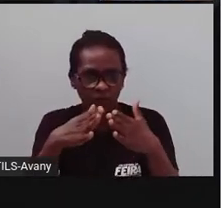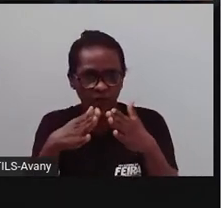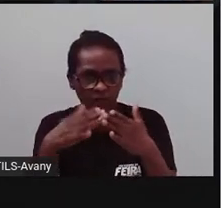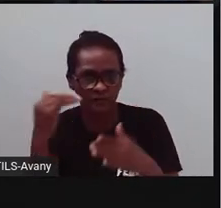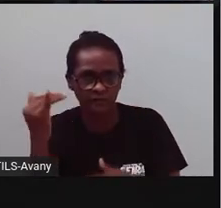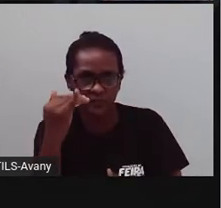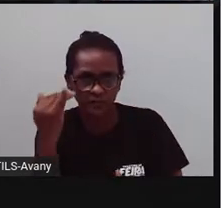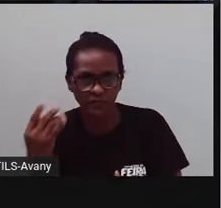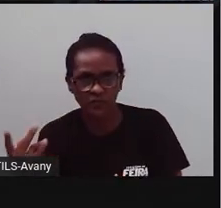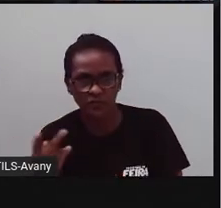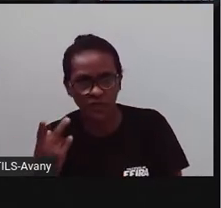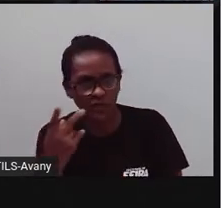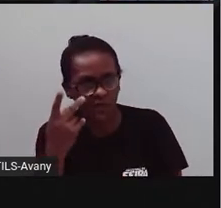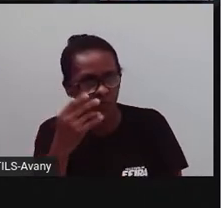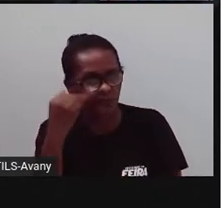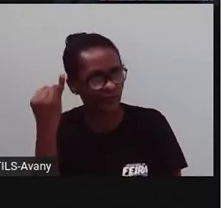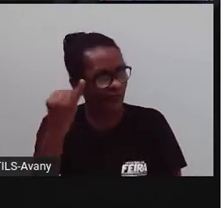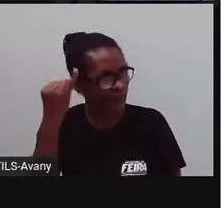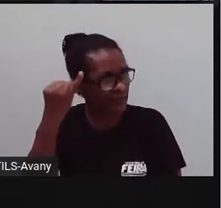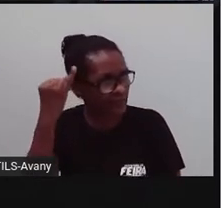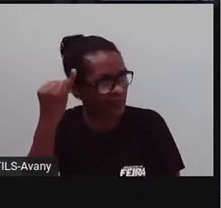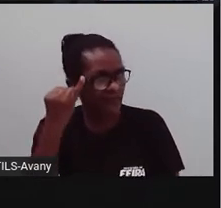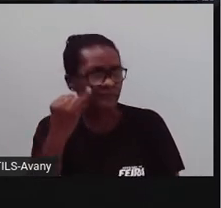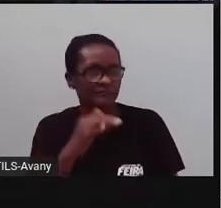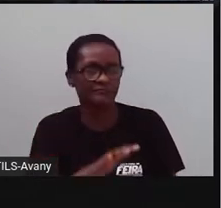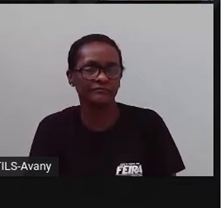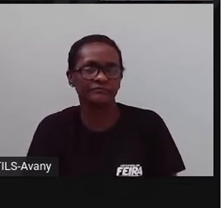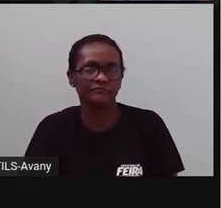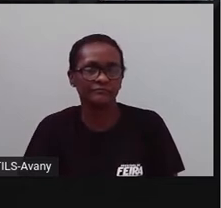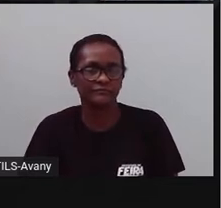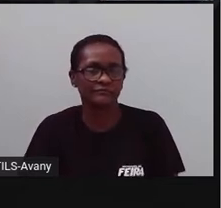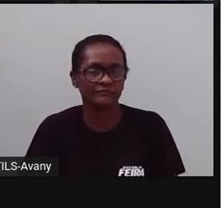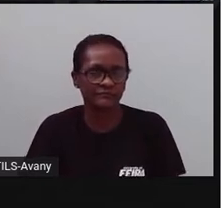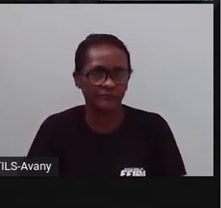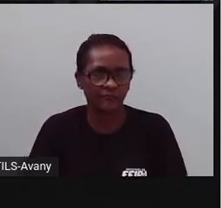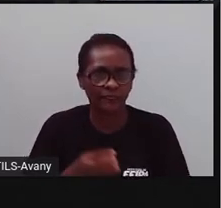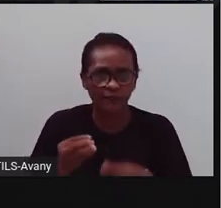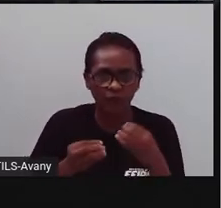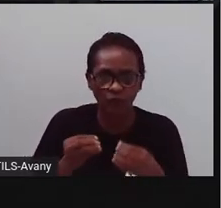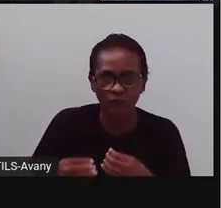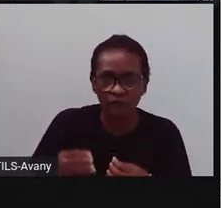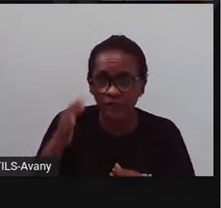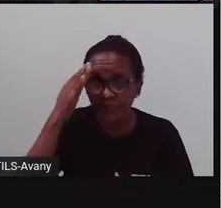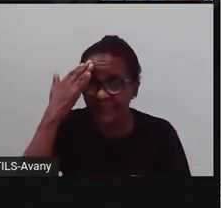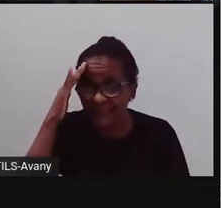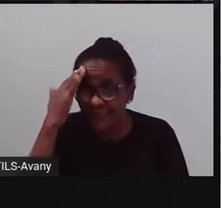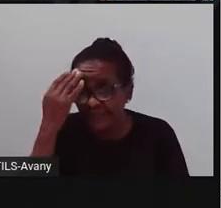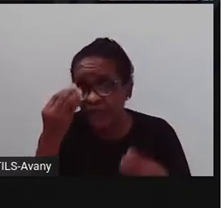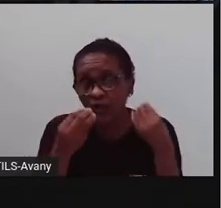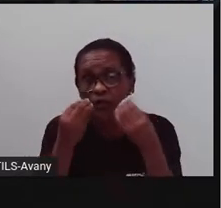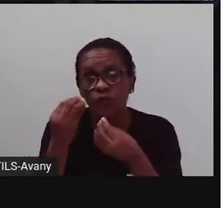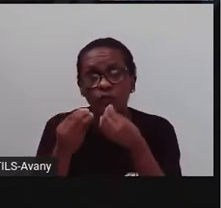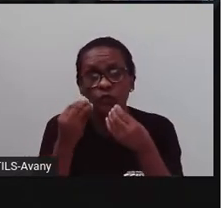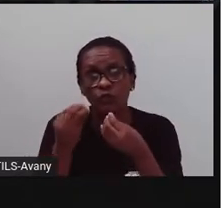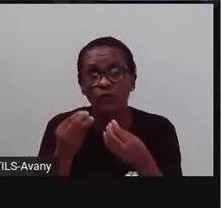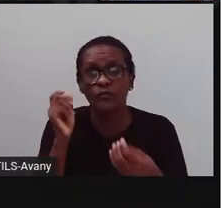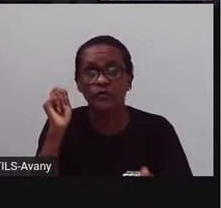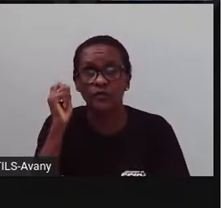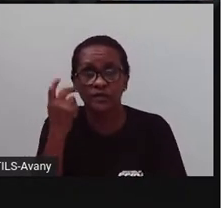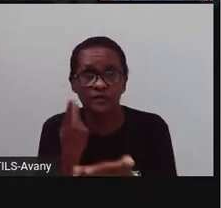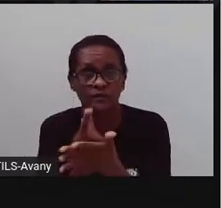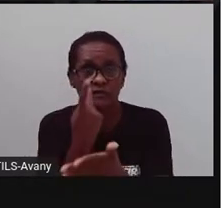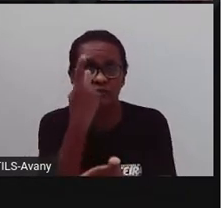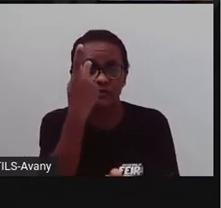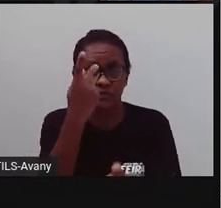gente valorizar o território onde nós vivemos, a gente ter compreensão, né? Das coisas que acontecem em nossa